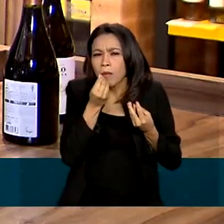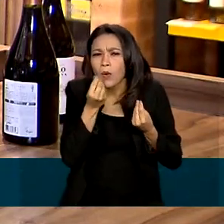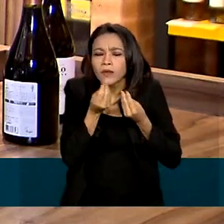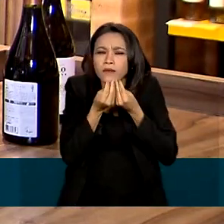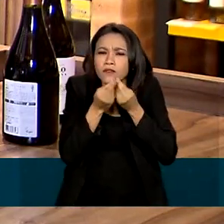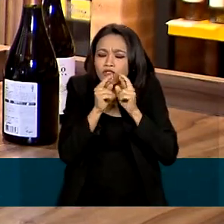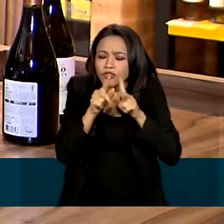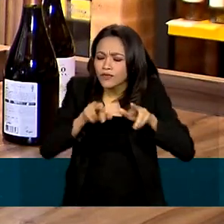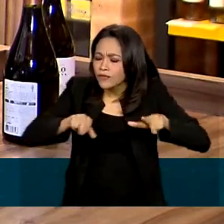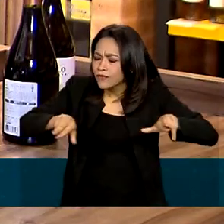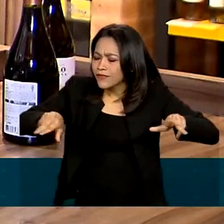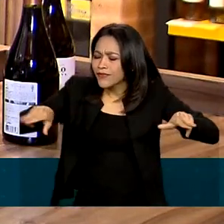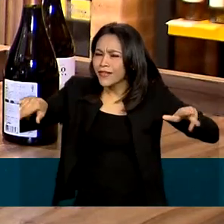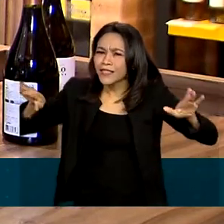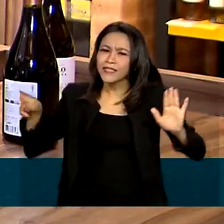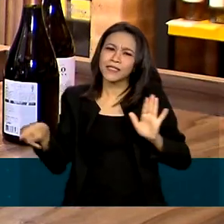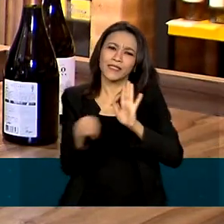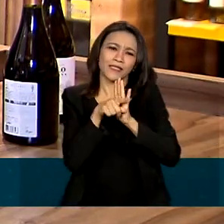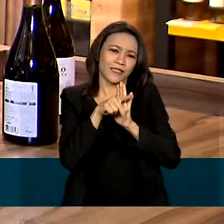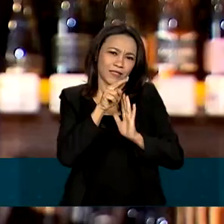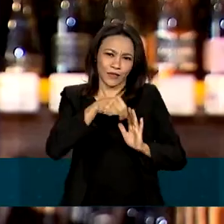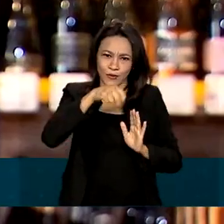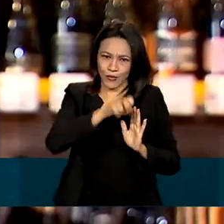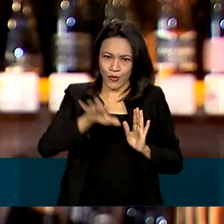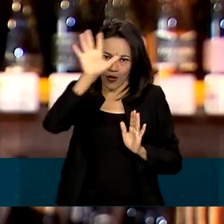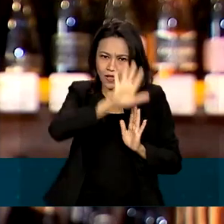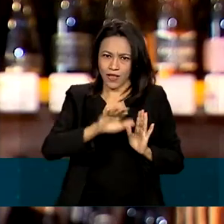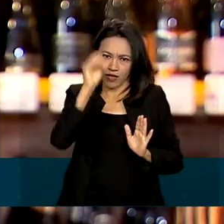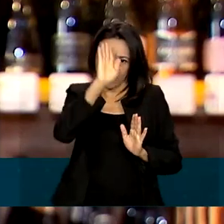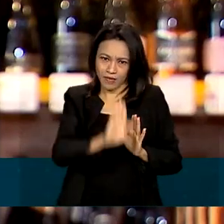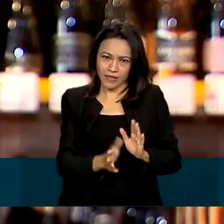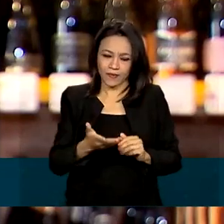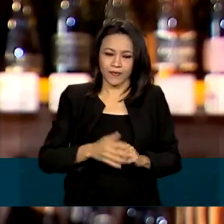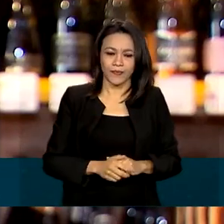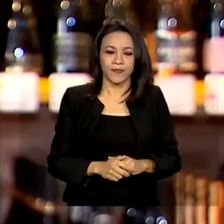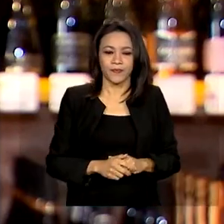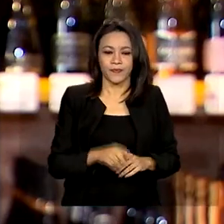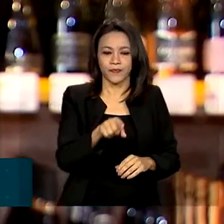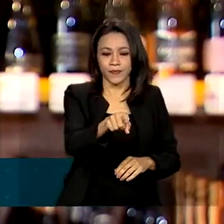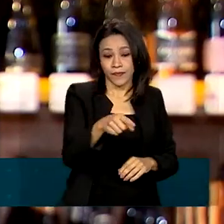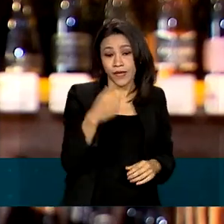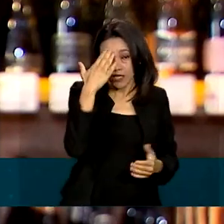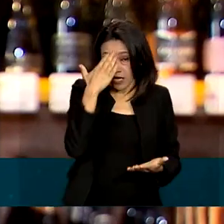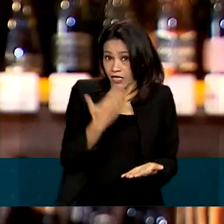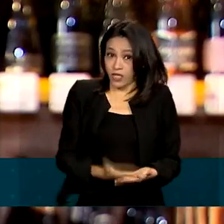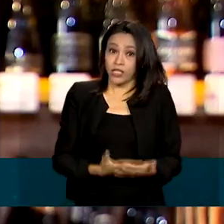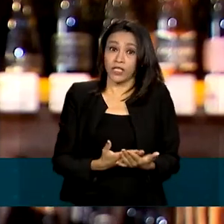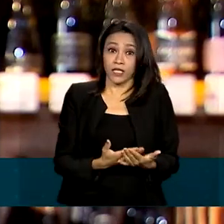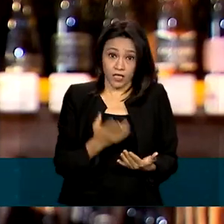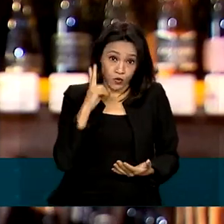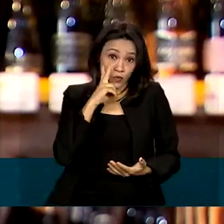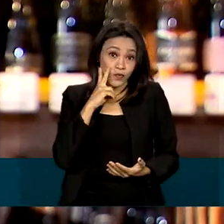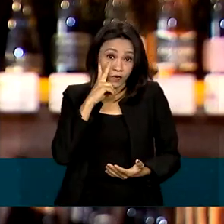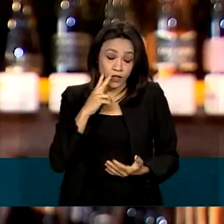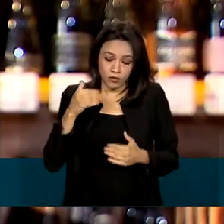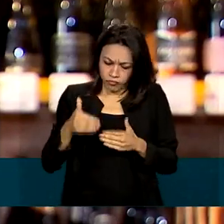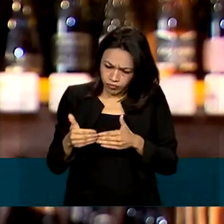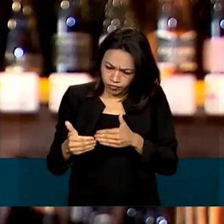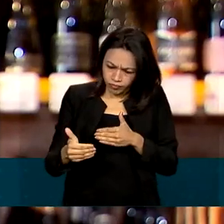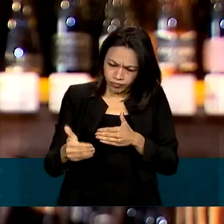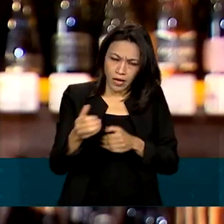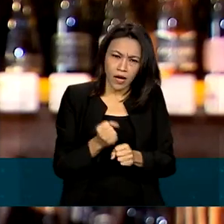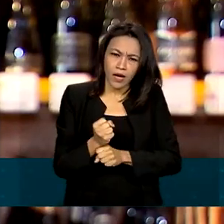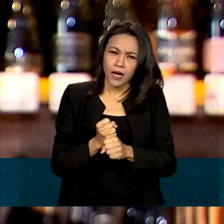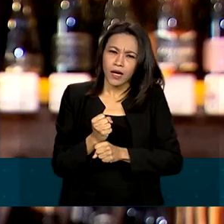sabor do sol do Nordeste brasileiro. A gente acredita, até no mundo do vinho, que daqui a alguns anos a colheita de inverno